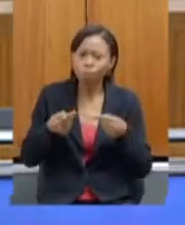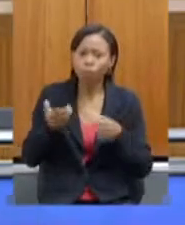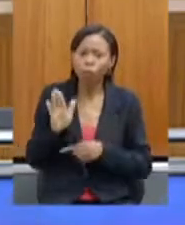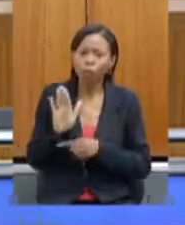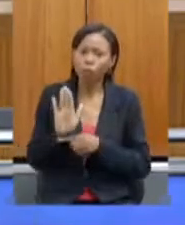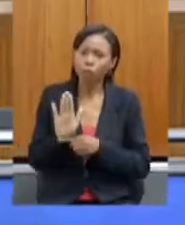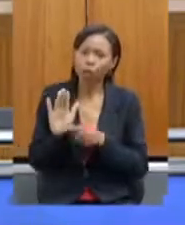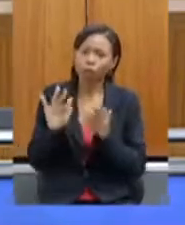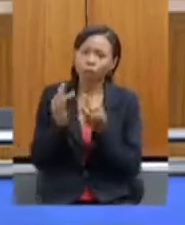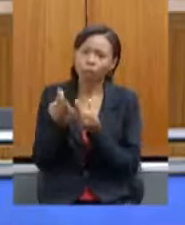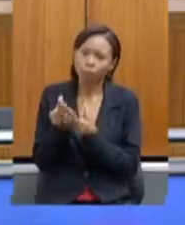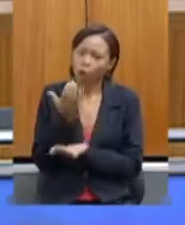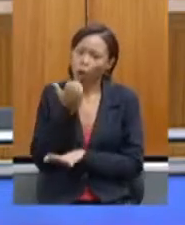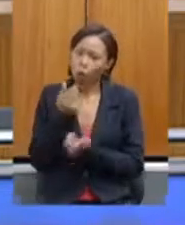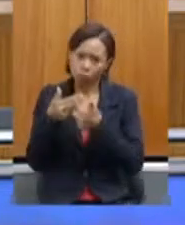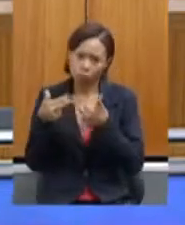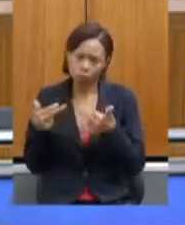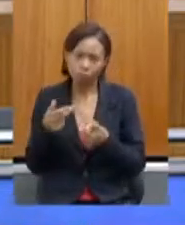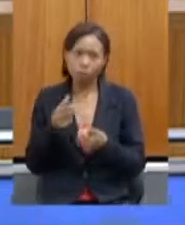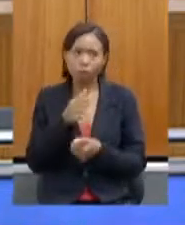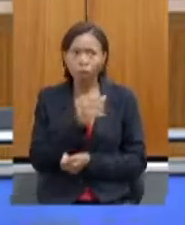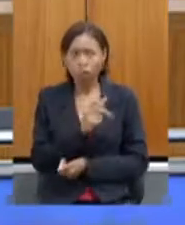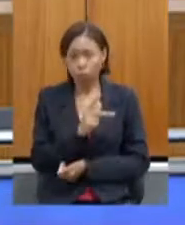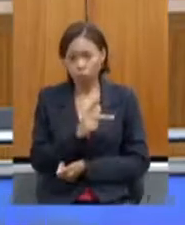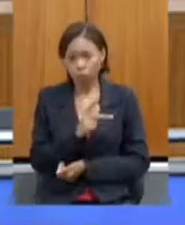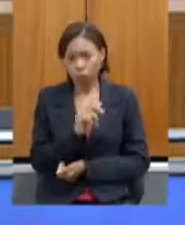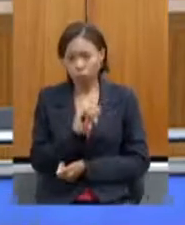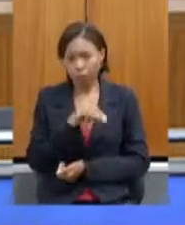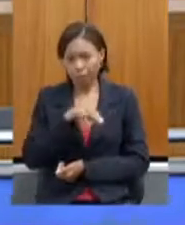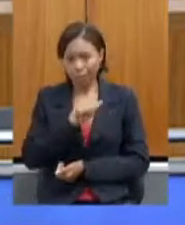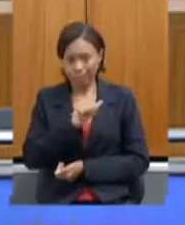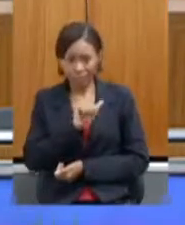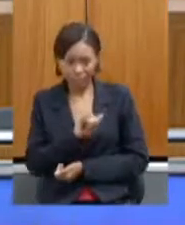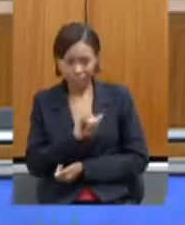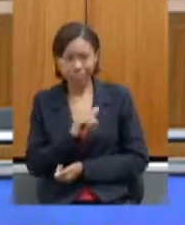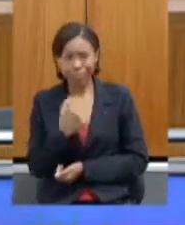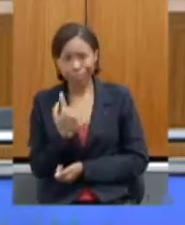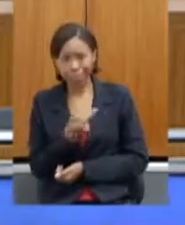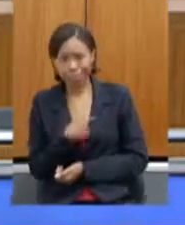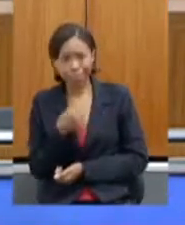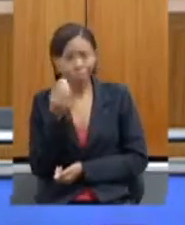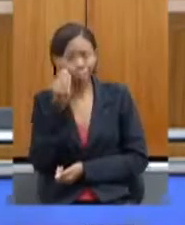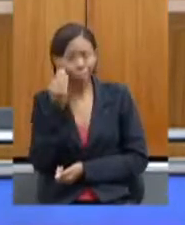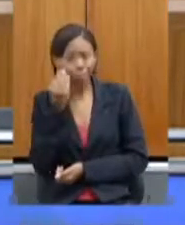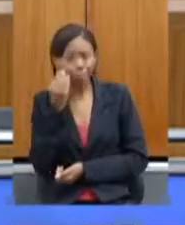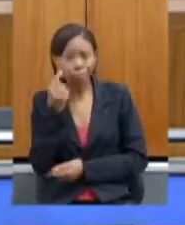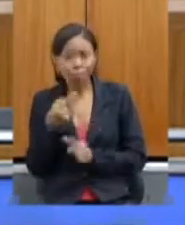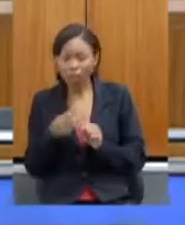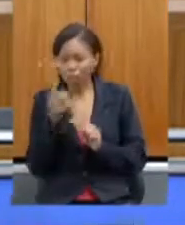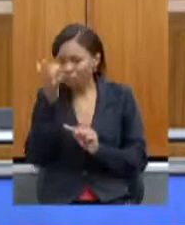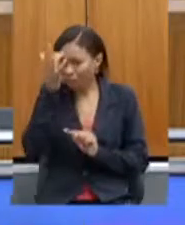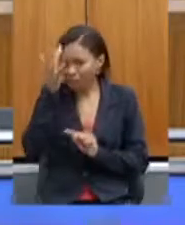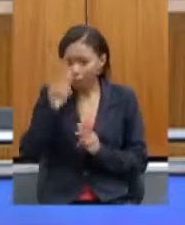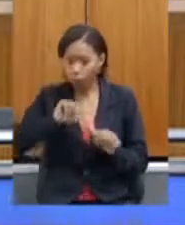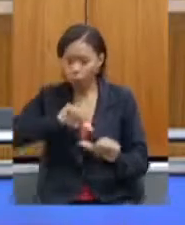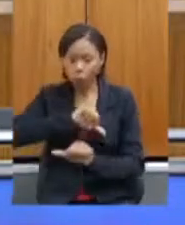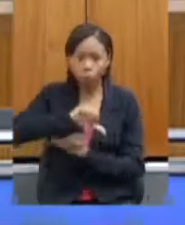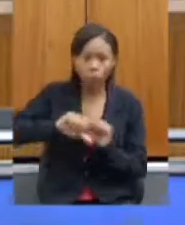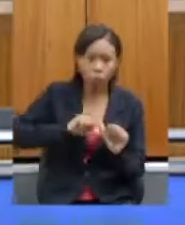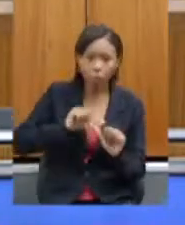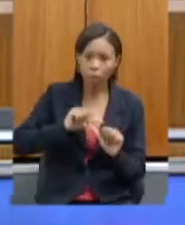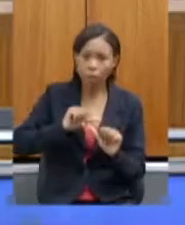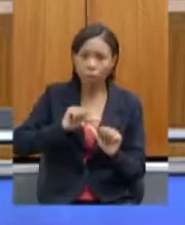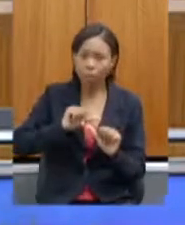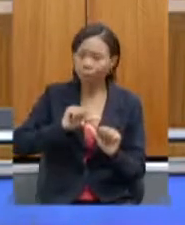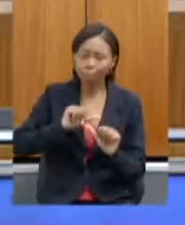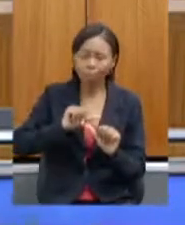Enquanto ao PNAE, a gente sempre busca essa questão, porque não é fácil você, de uma hora para a outra, mudar o direcionamento do recurso. E a gente não pode